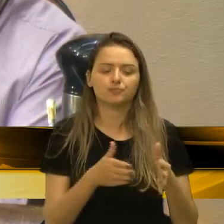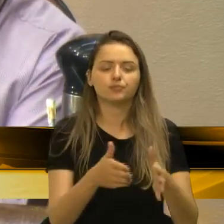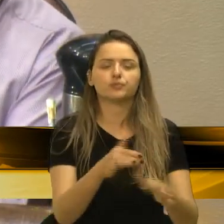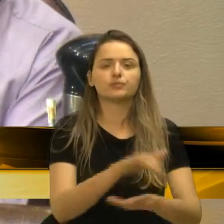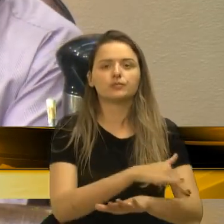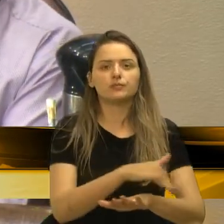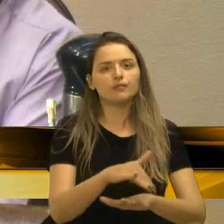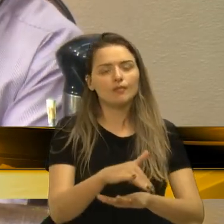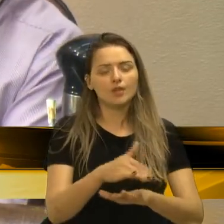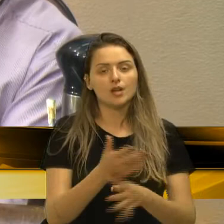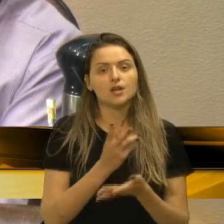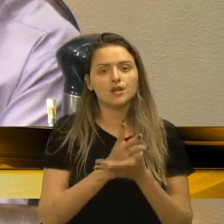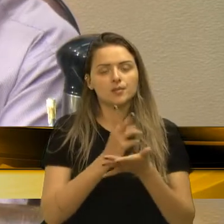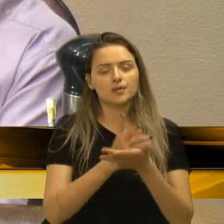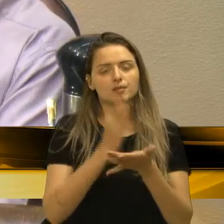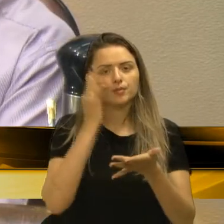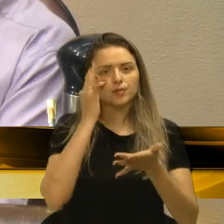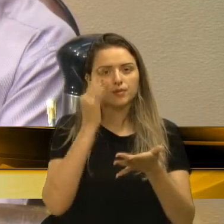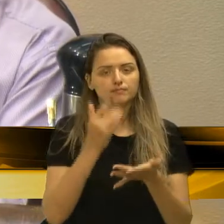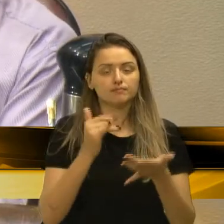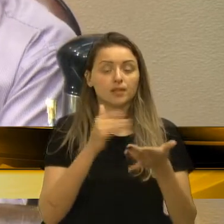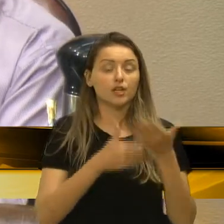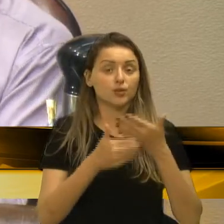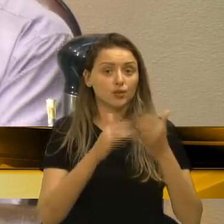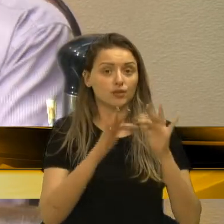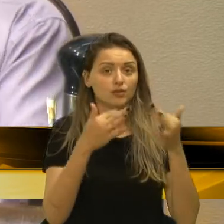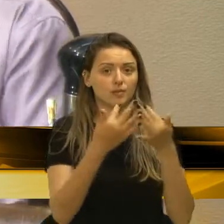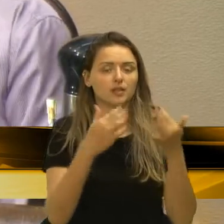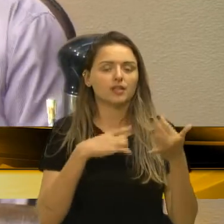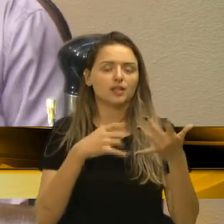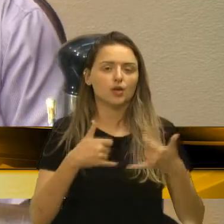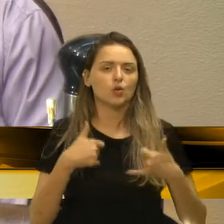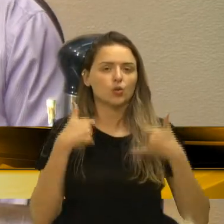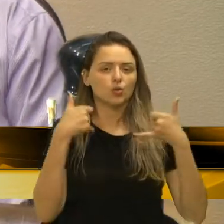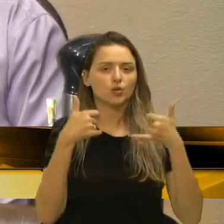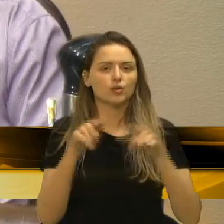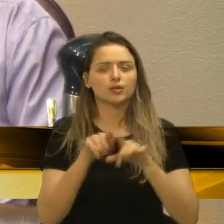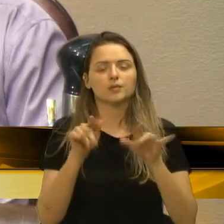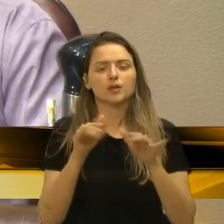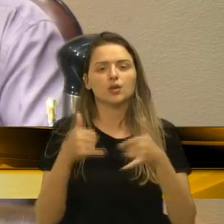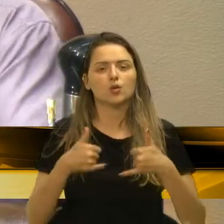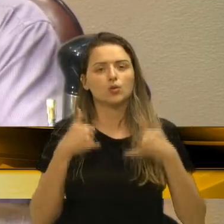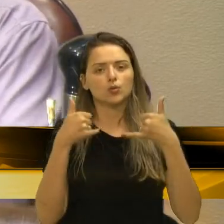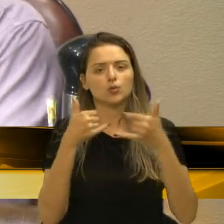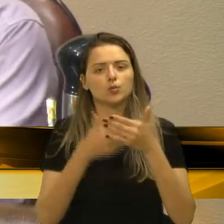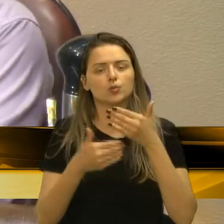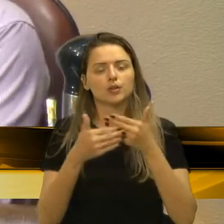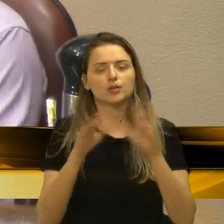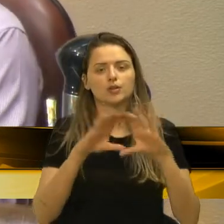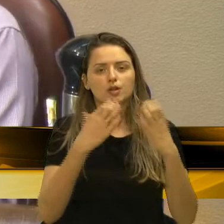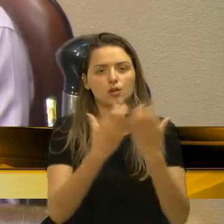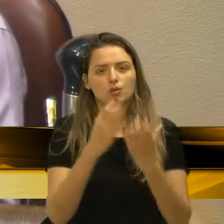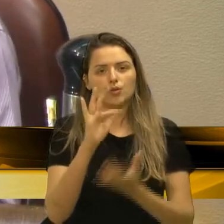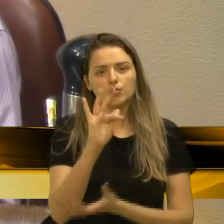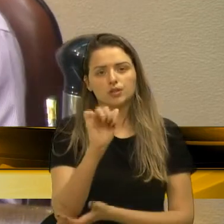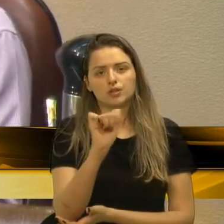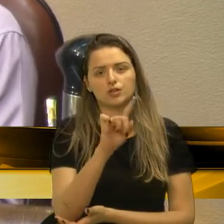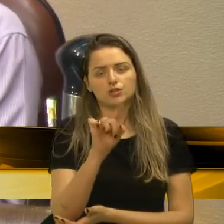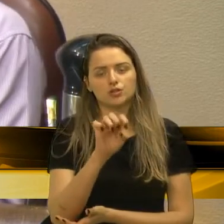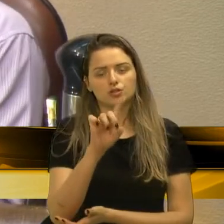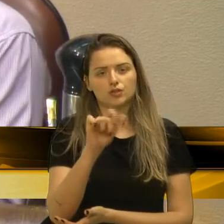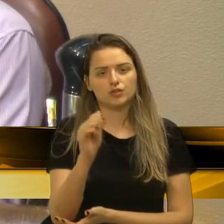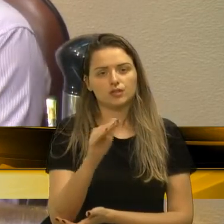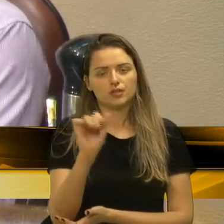estar lá, de forma a orgulhar a sua família e orgulhar também a comunidade de Fazenda Sousa. Então, muito merecido,